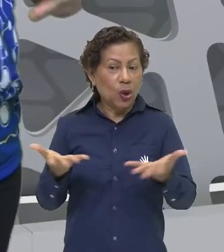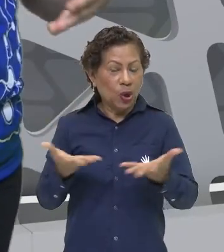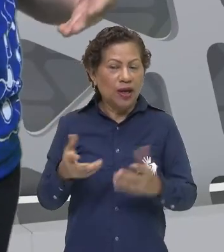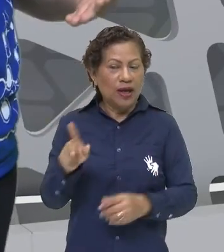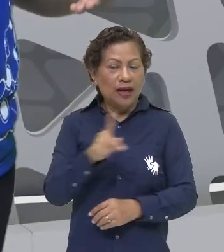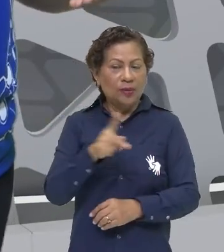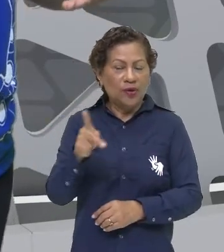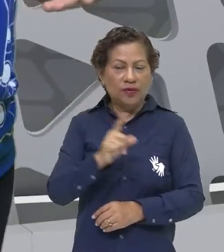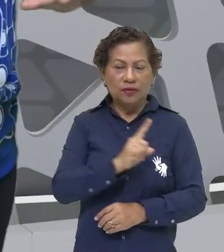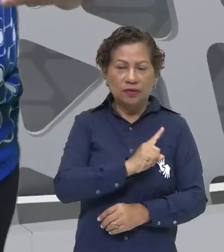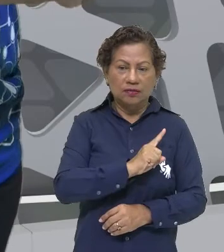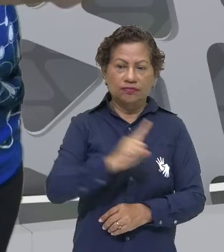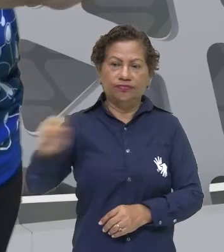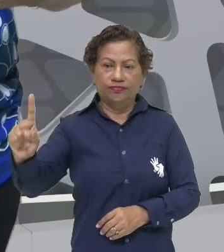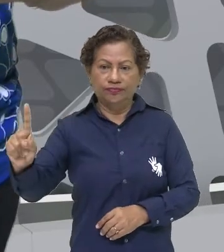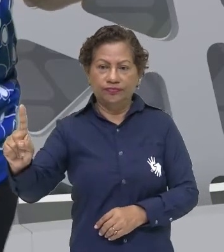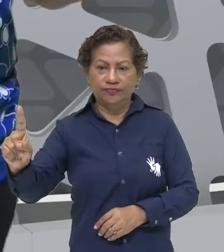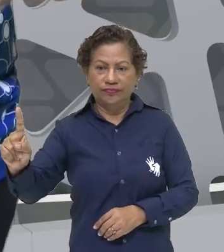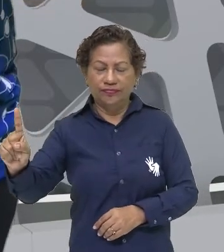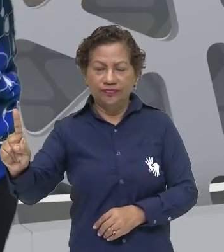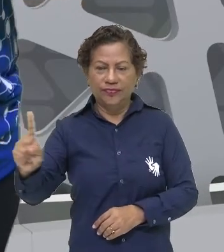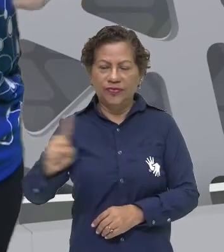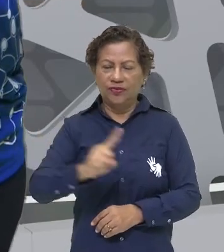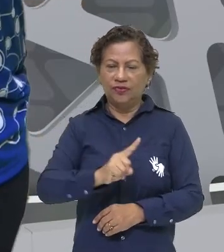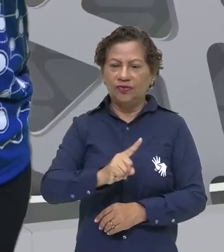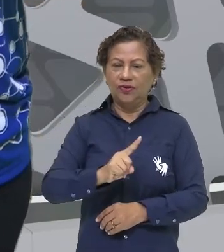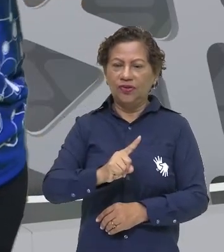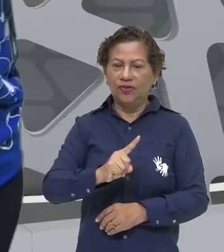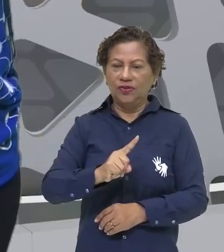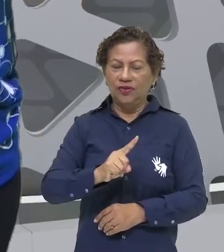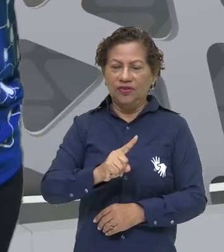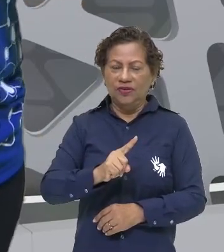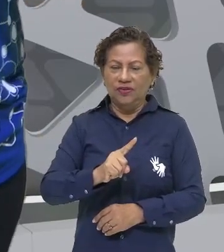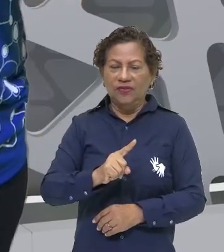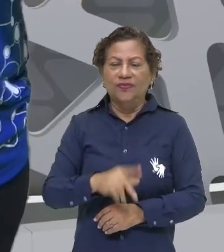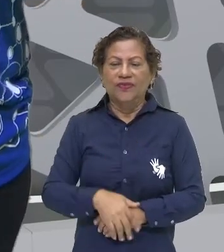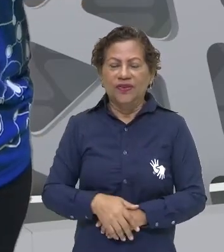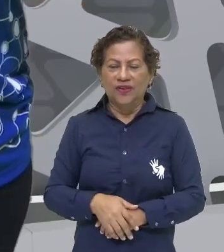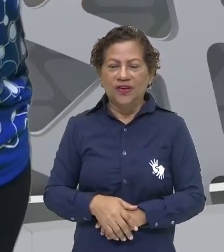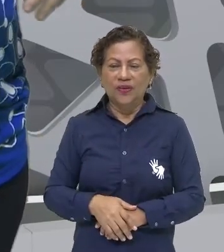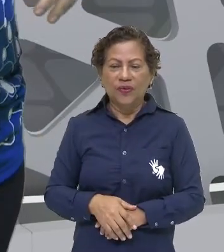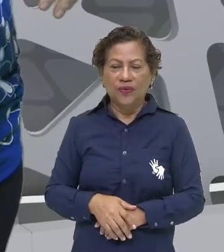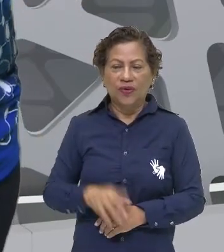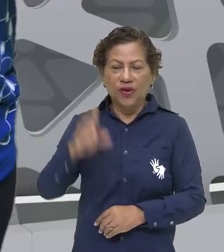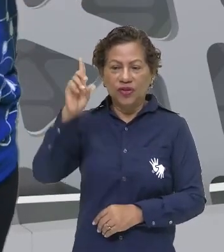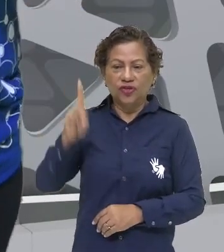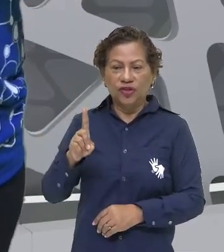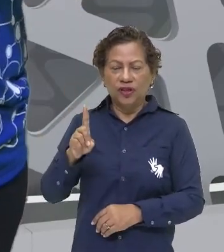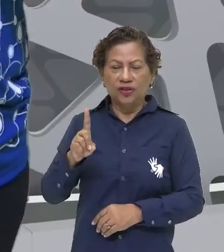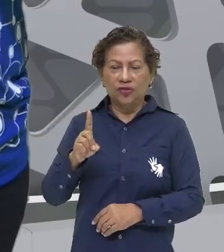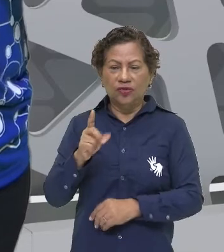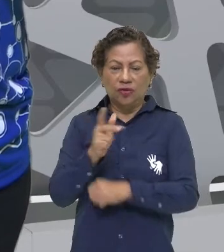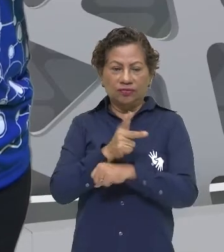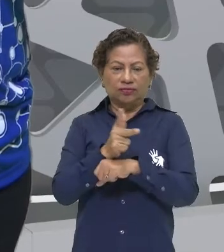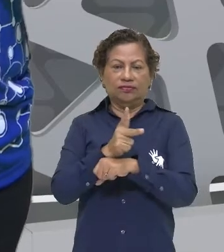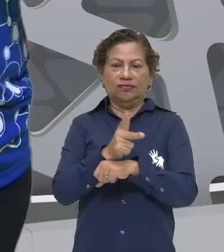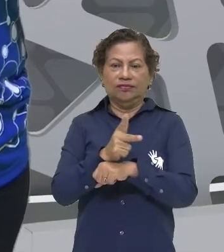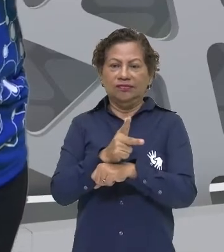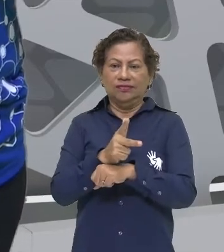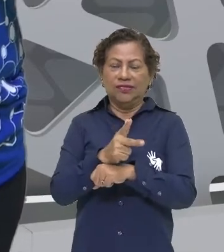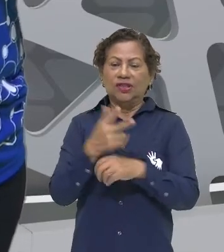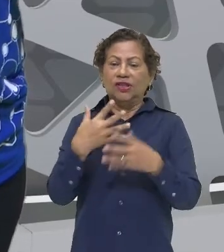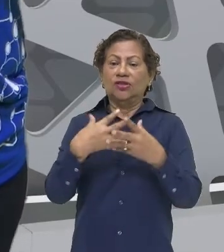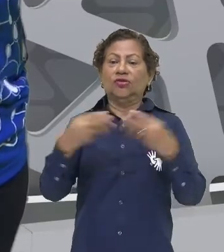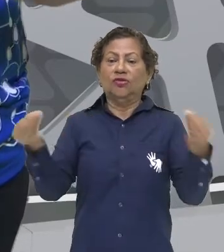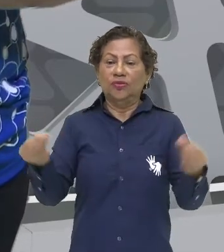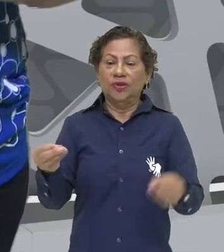professora sai do enquadramento e o diretor trava a filmagem, e aí, professora, a